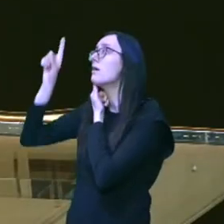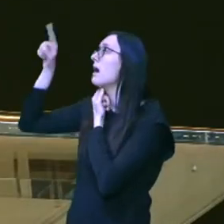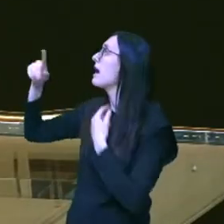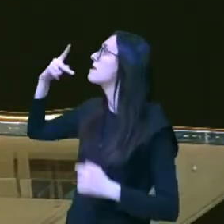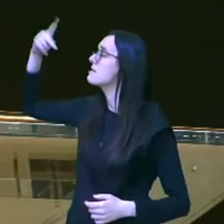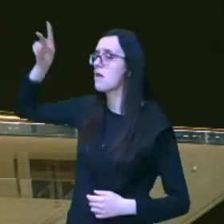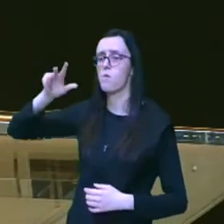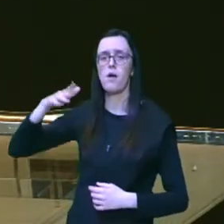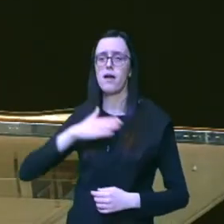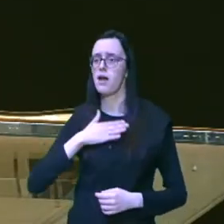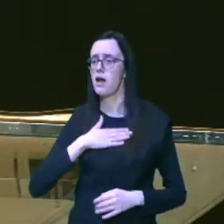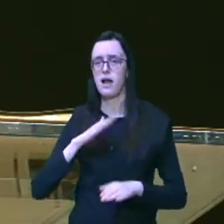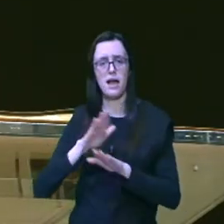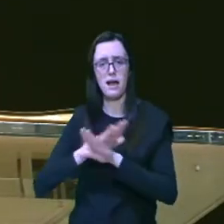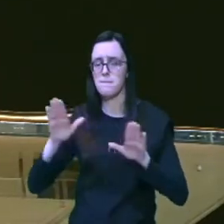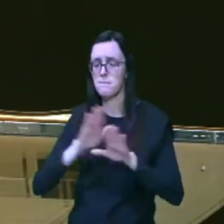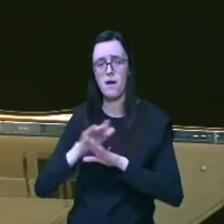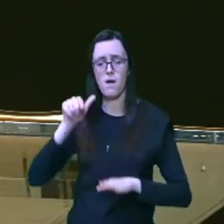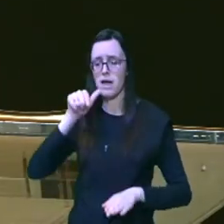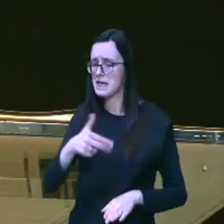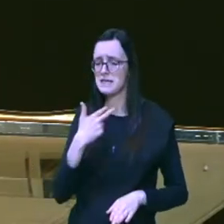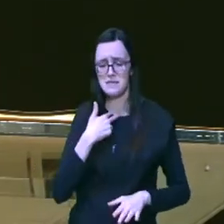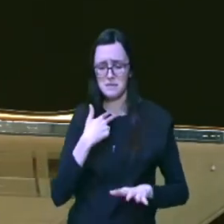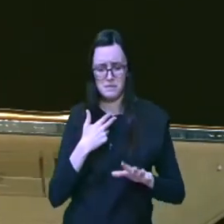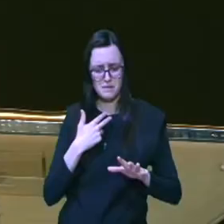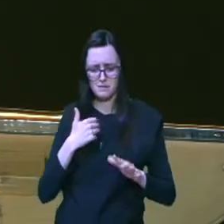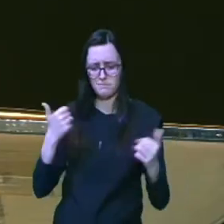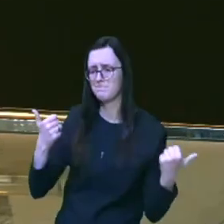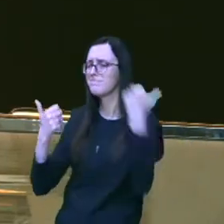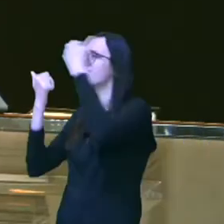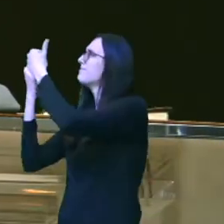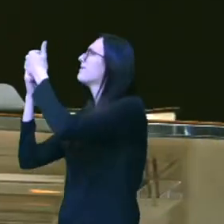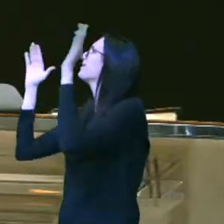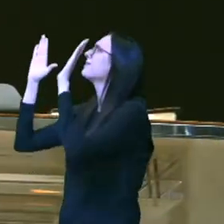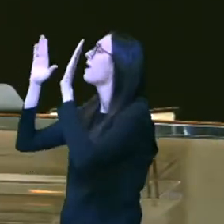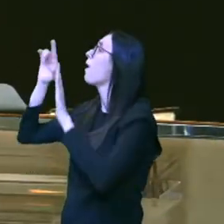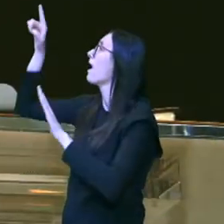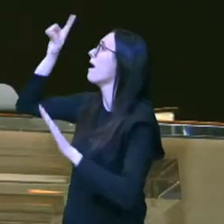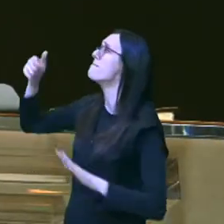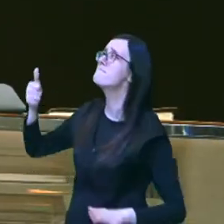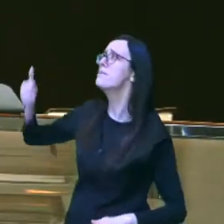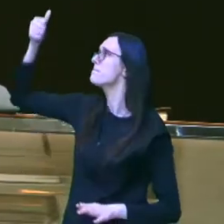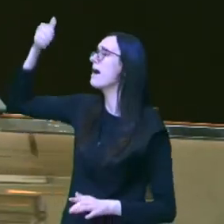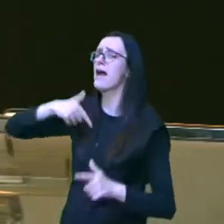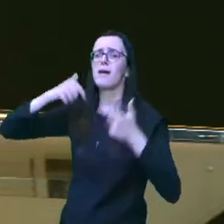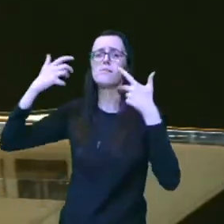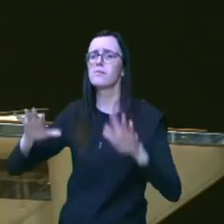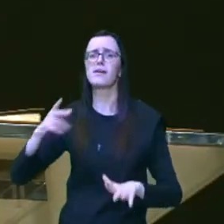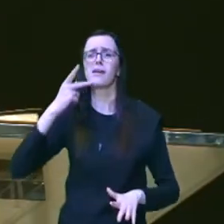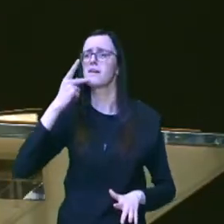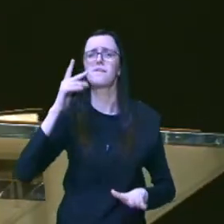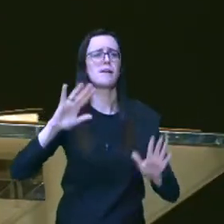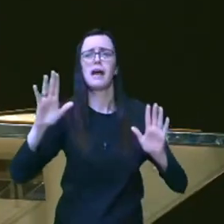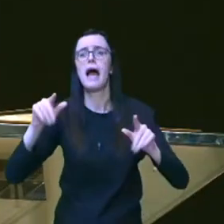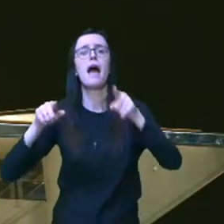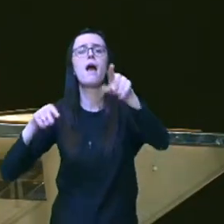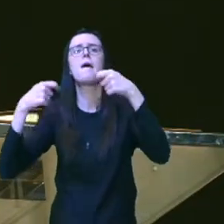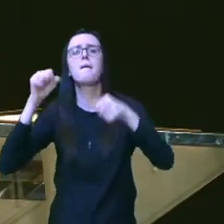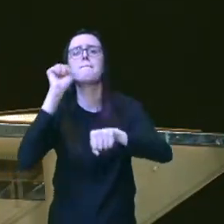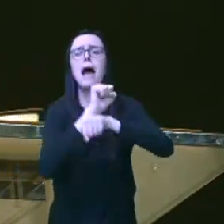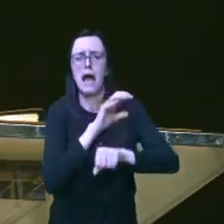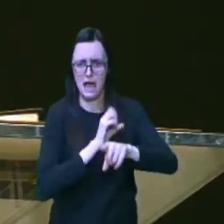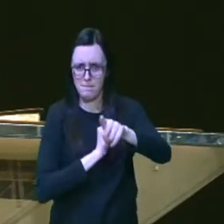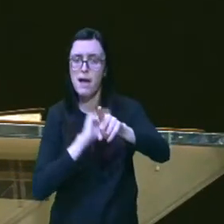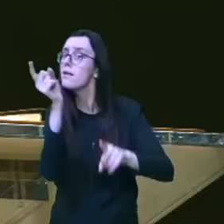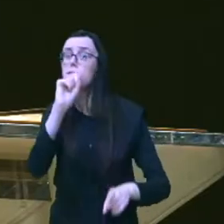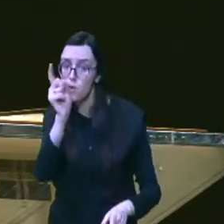não meu Senhor isso não pode ocupar o teu lugar o Senhor tem que ser primeiro eu não quero dizer aqui não estou dizendo para você deixar de amar o seu